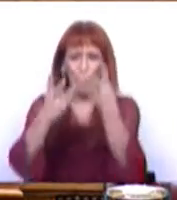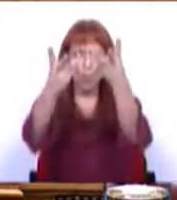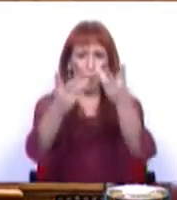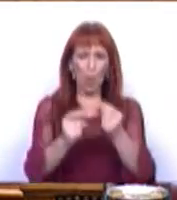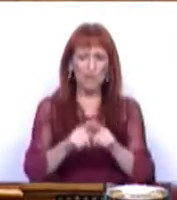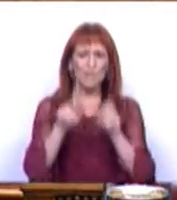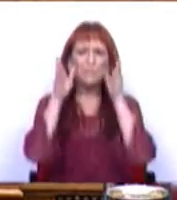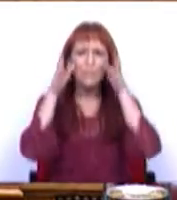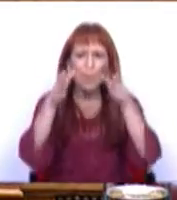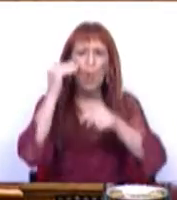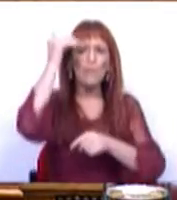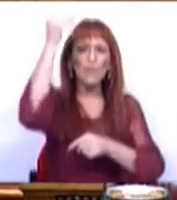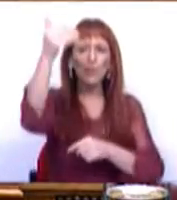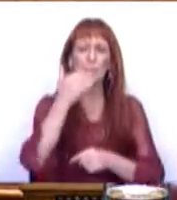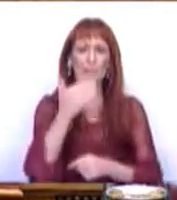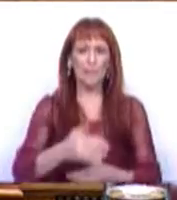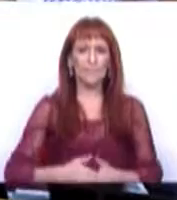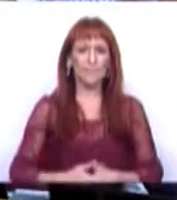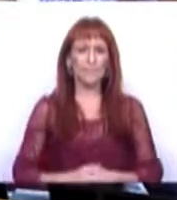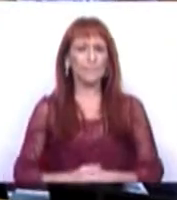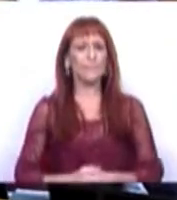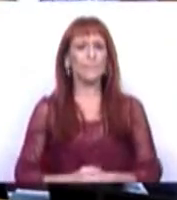orçamento virado para o futuro. Muito obrigado.